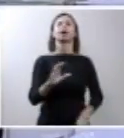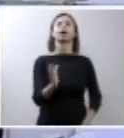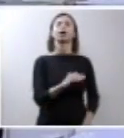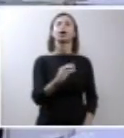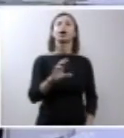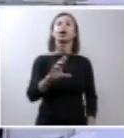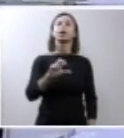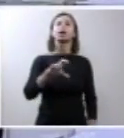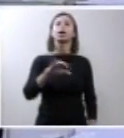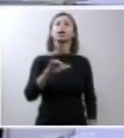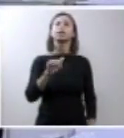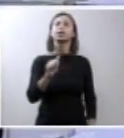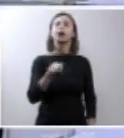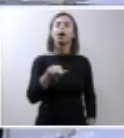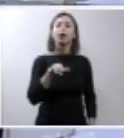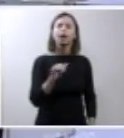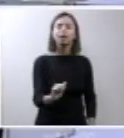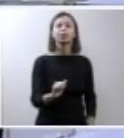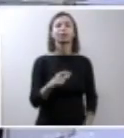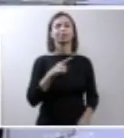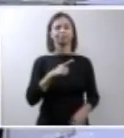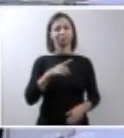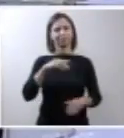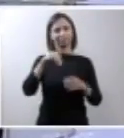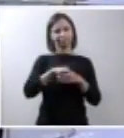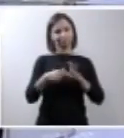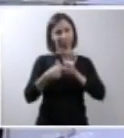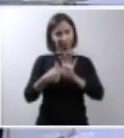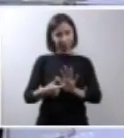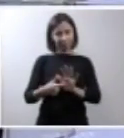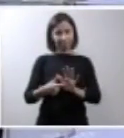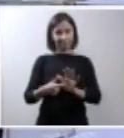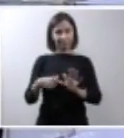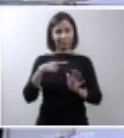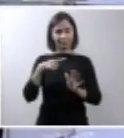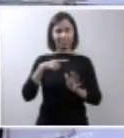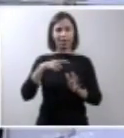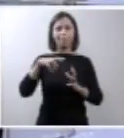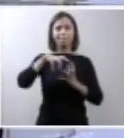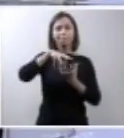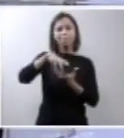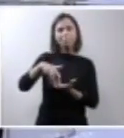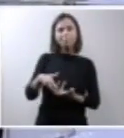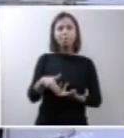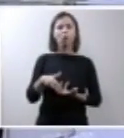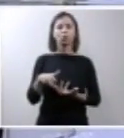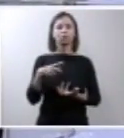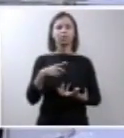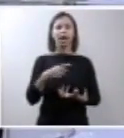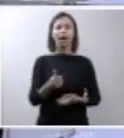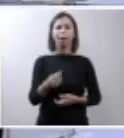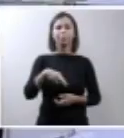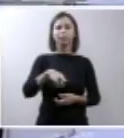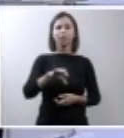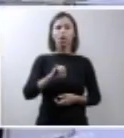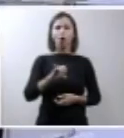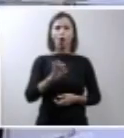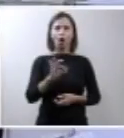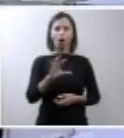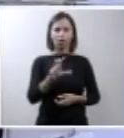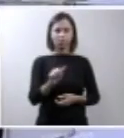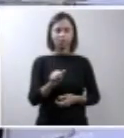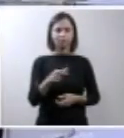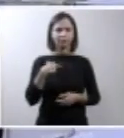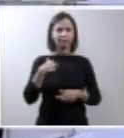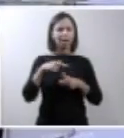exposta ao líquido amniótico dentro da bolsa amniótica. Essa exposição faz com que